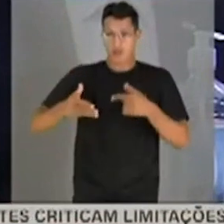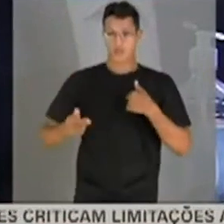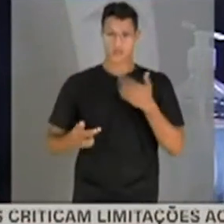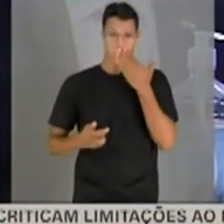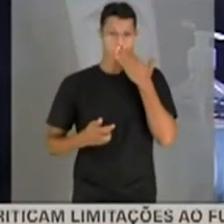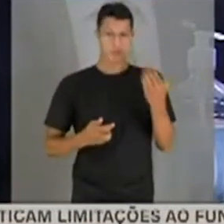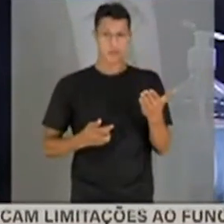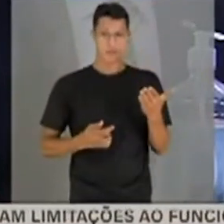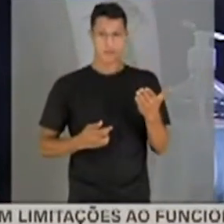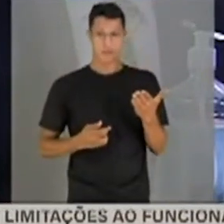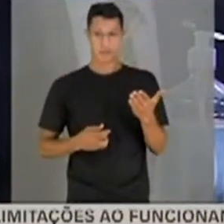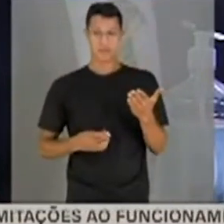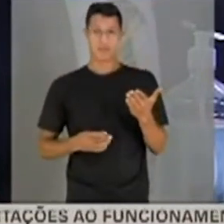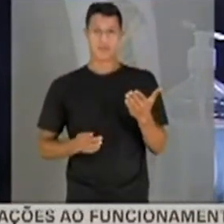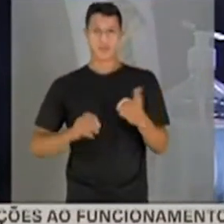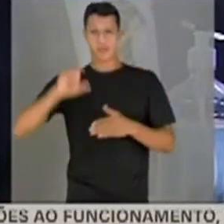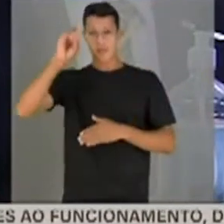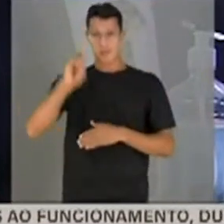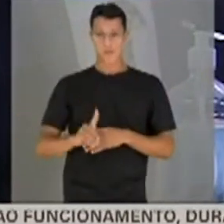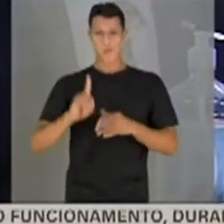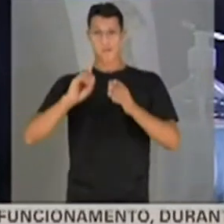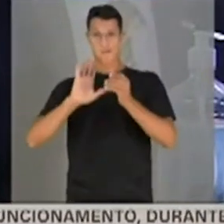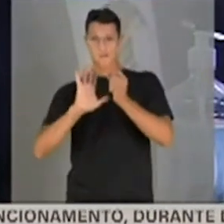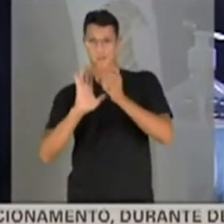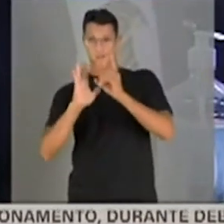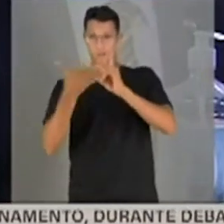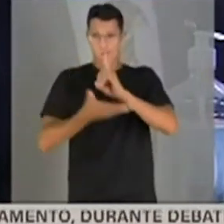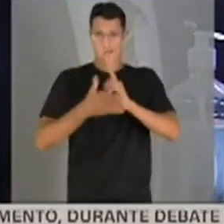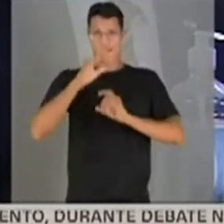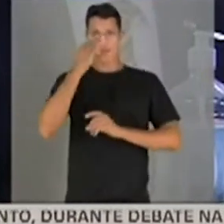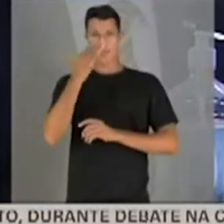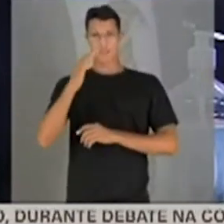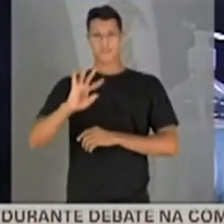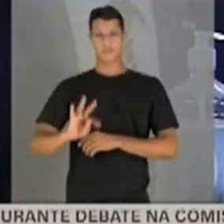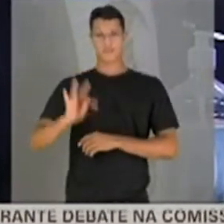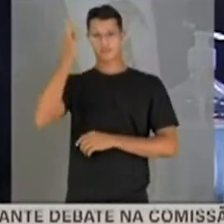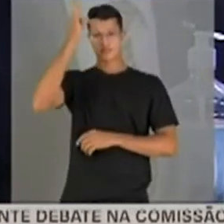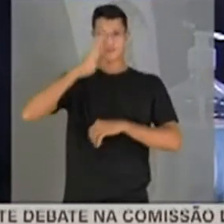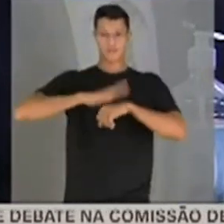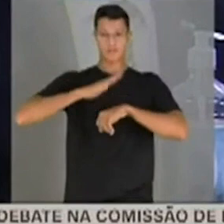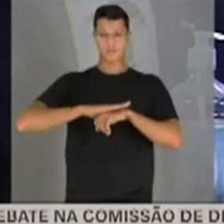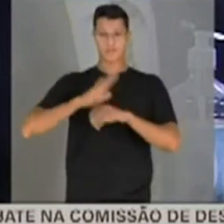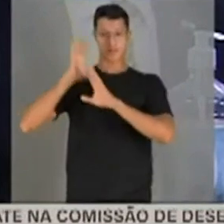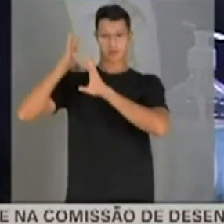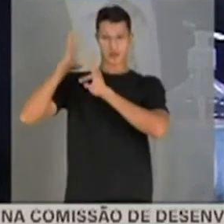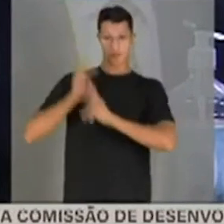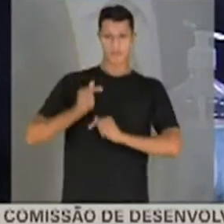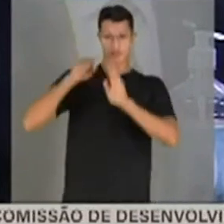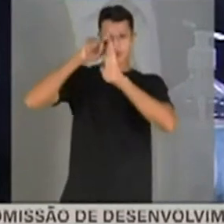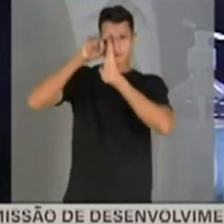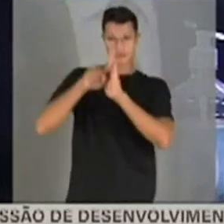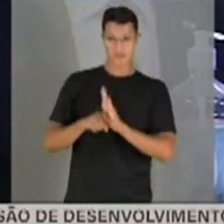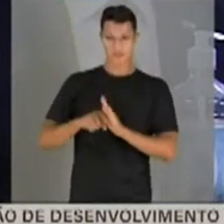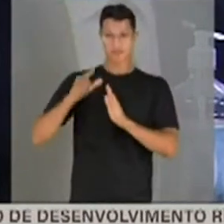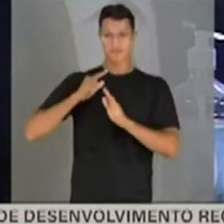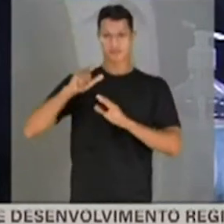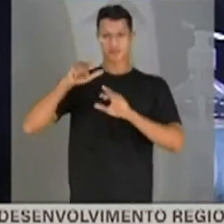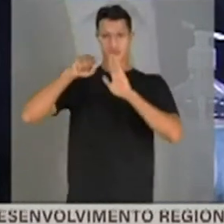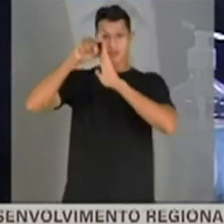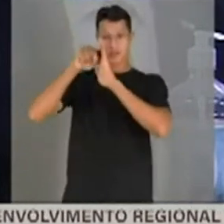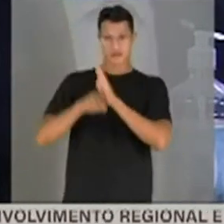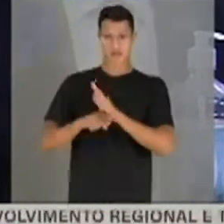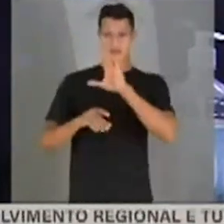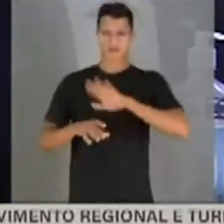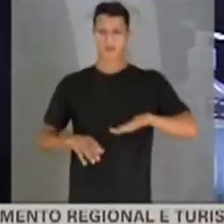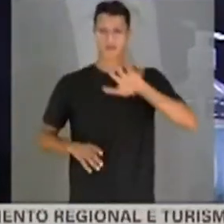pedi à diretora do Departamento de Ciência e Tecnologia para fazer uma revisão sistemática da literatura.